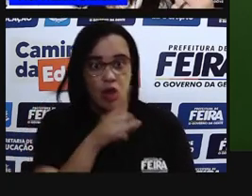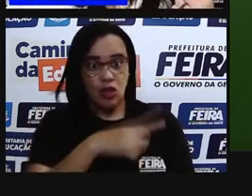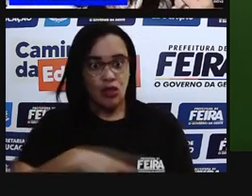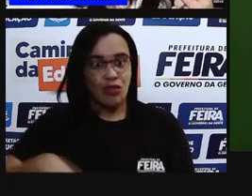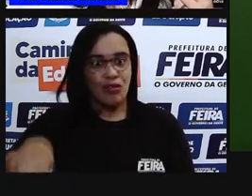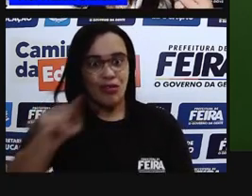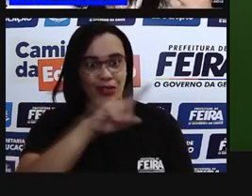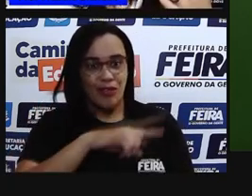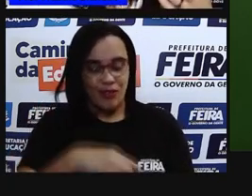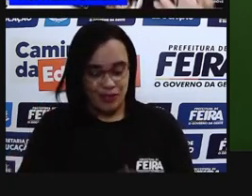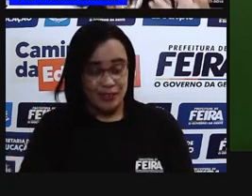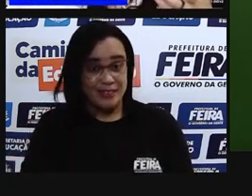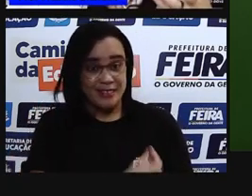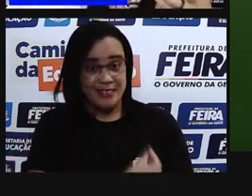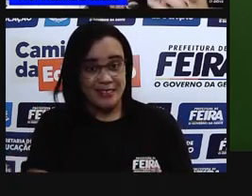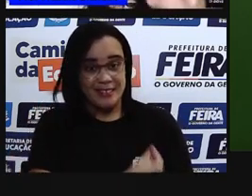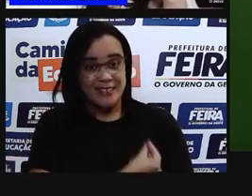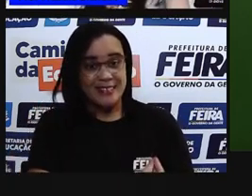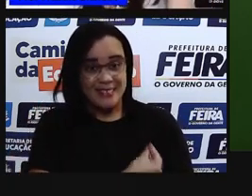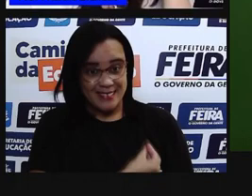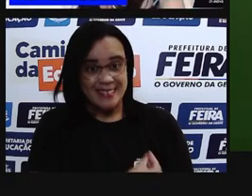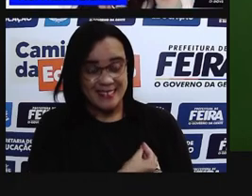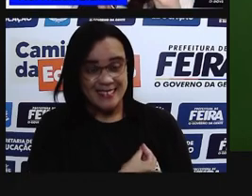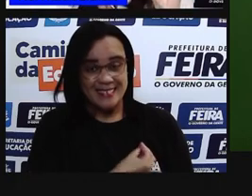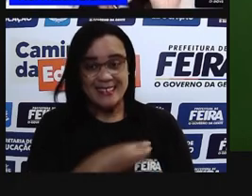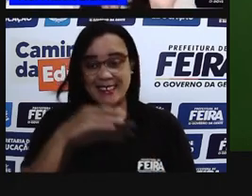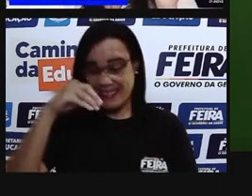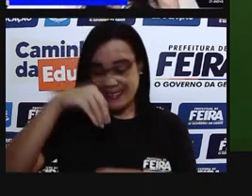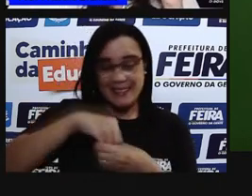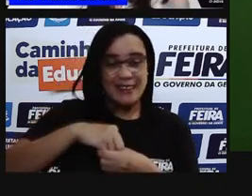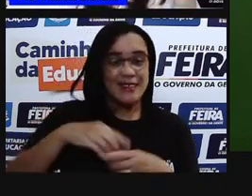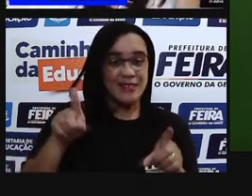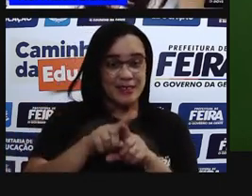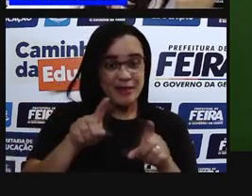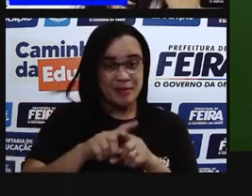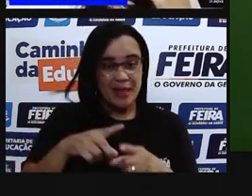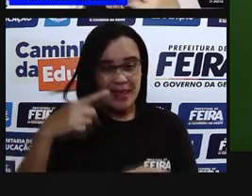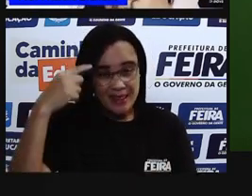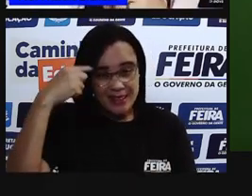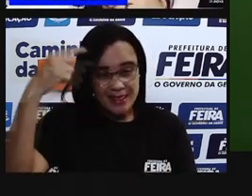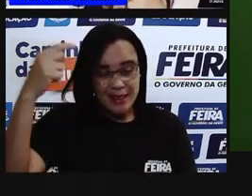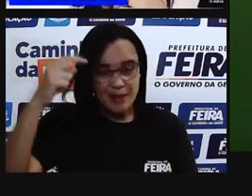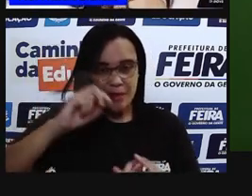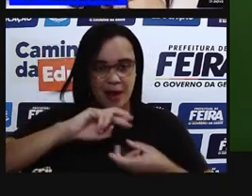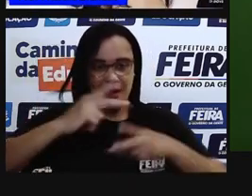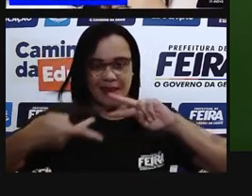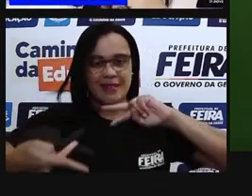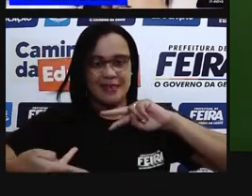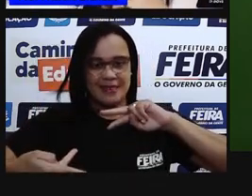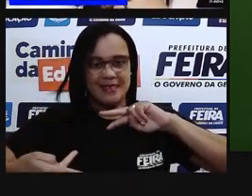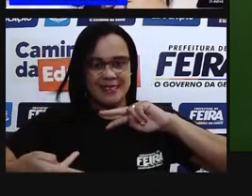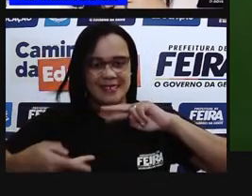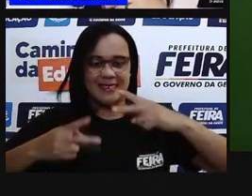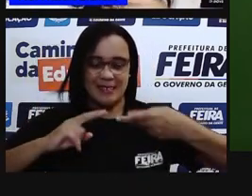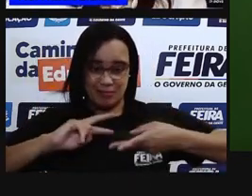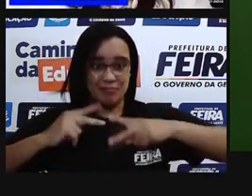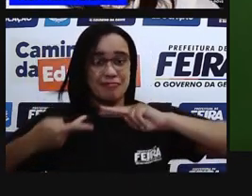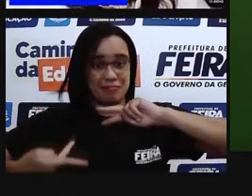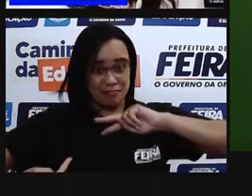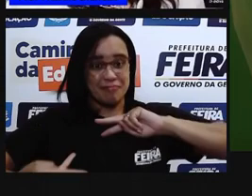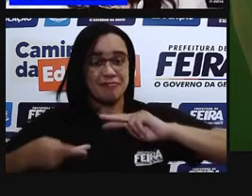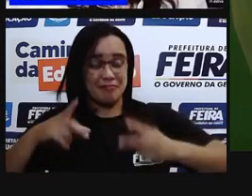o nosso material genético. Ele vai ficar armazenado aí, dentro desse núcleo, ok?